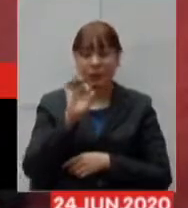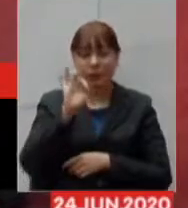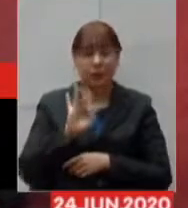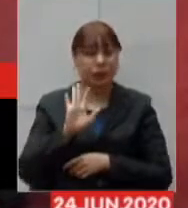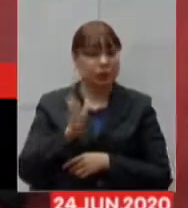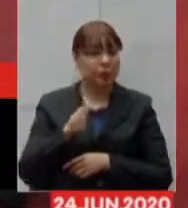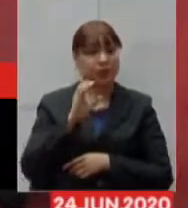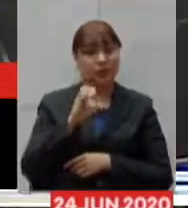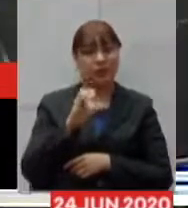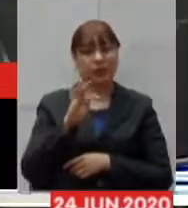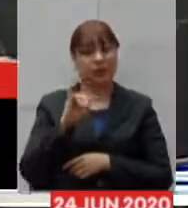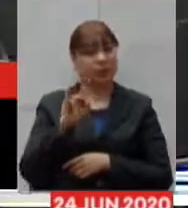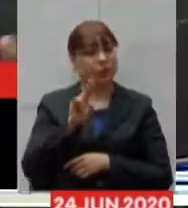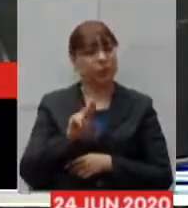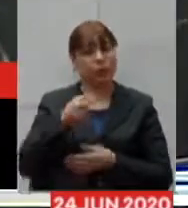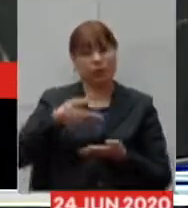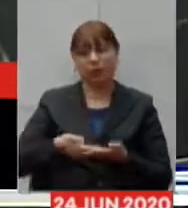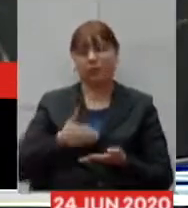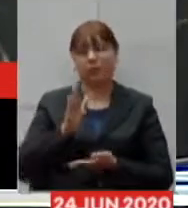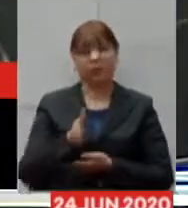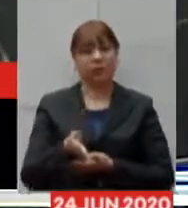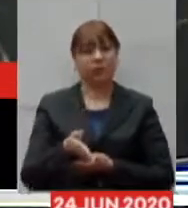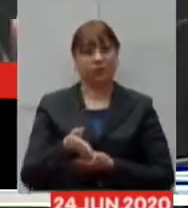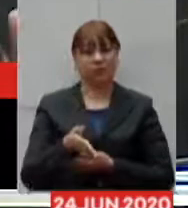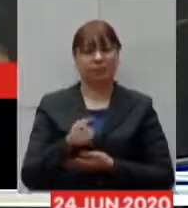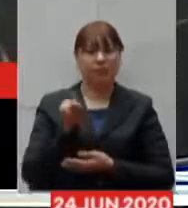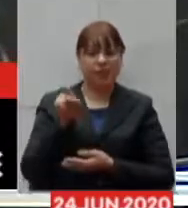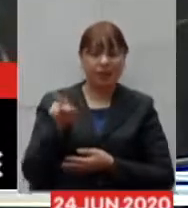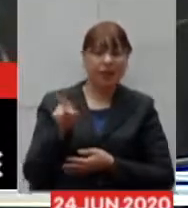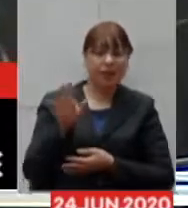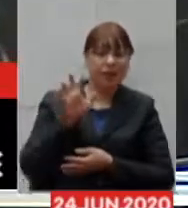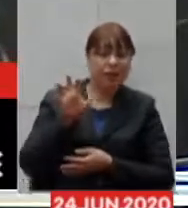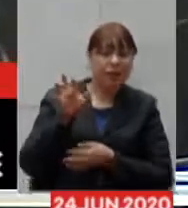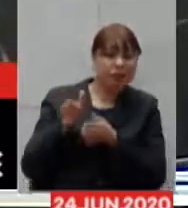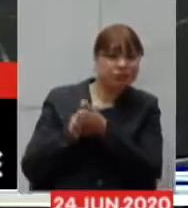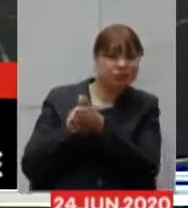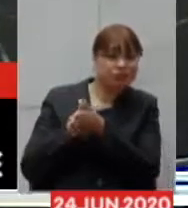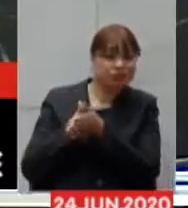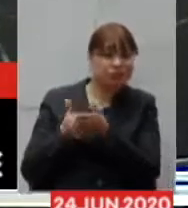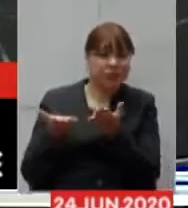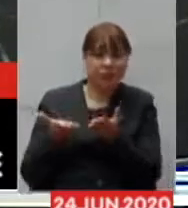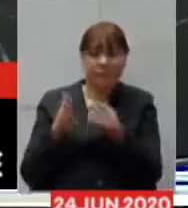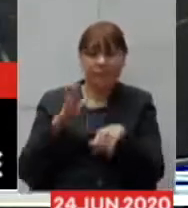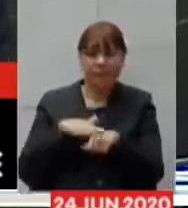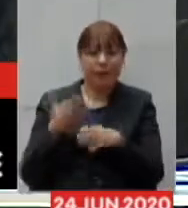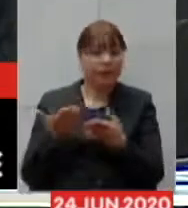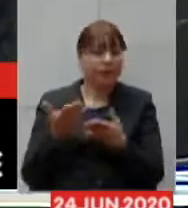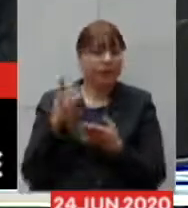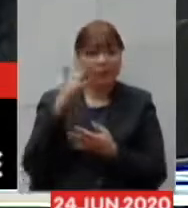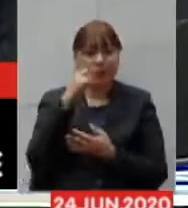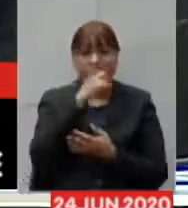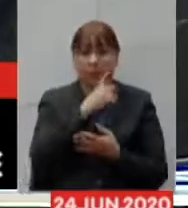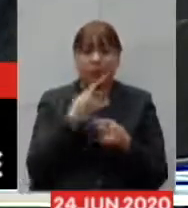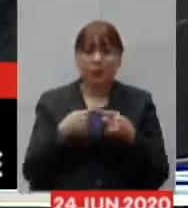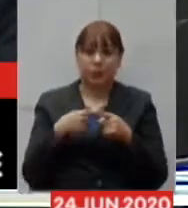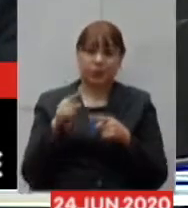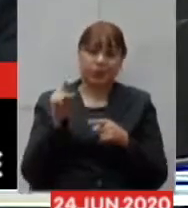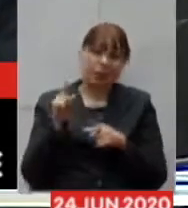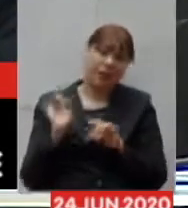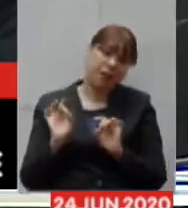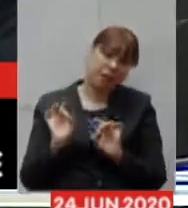e é necessário por ser uma das regiões mais fragilizadas que nós temos que ela tenha uma atenção especial.